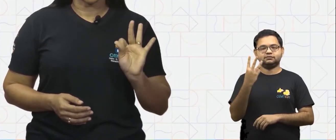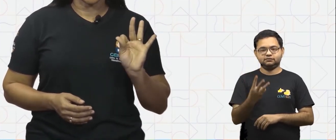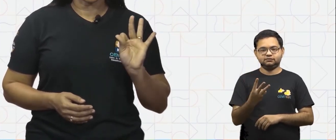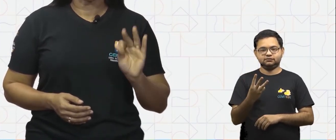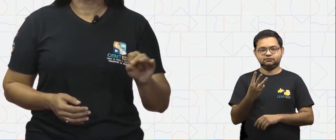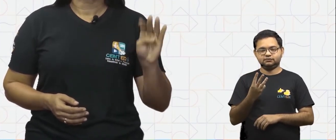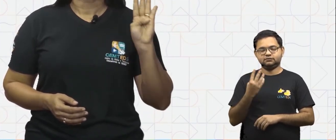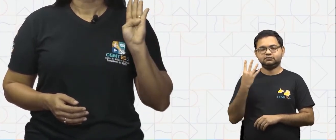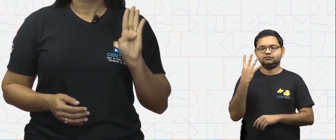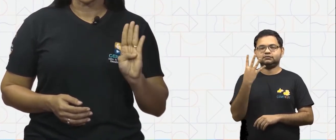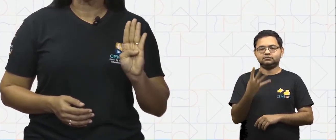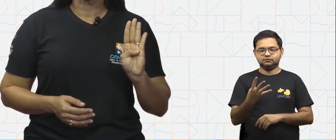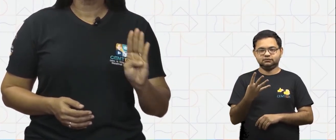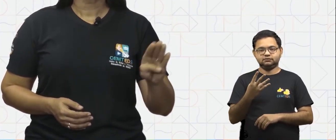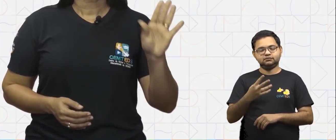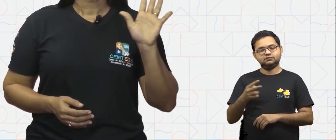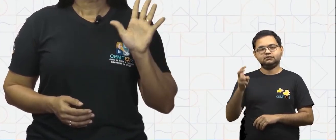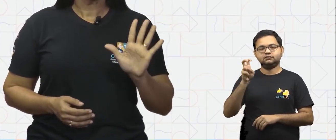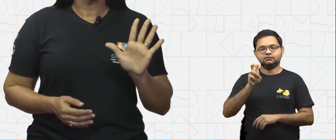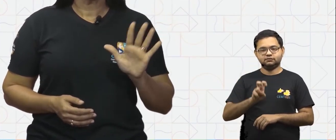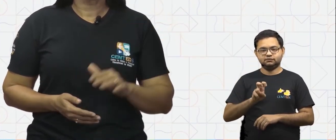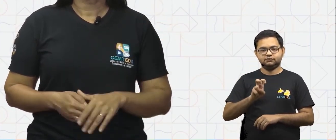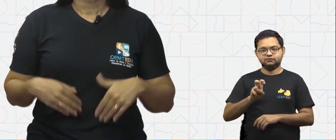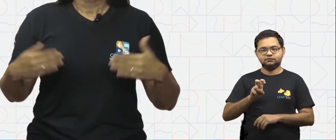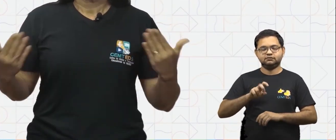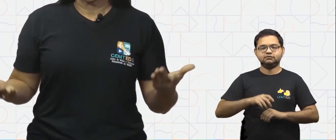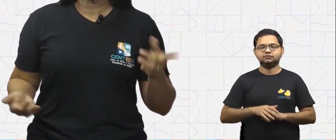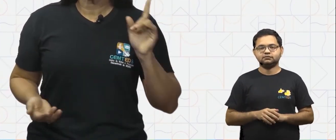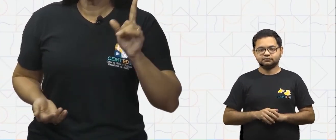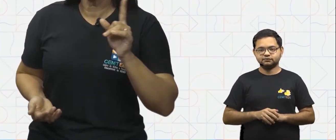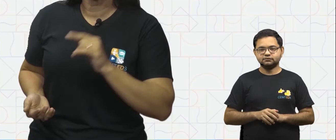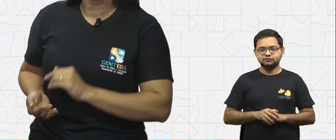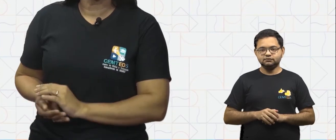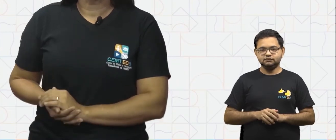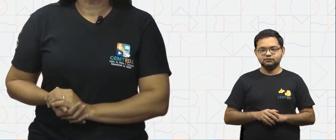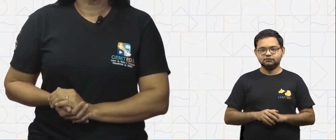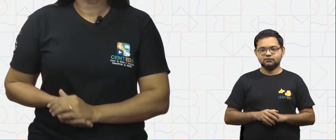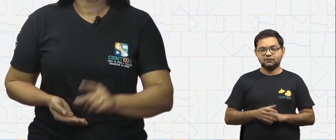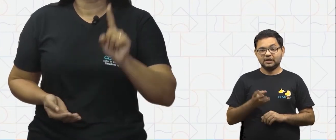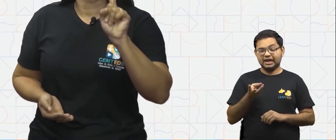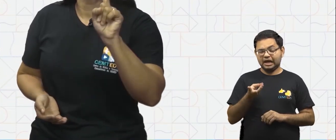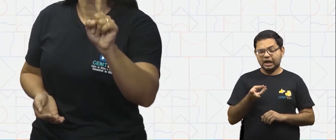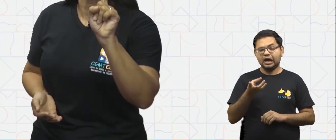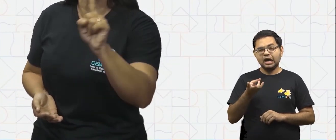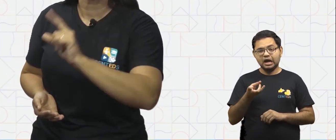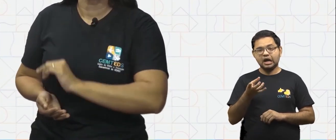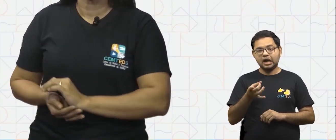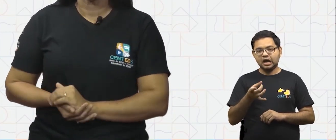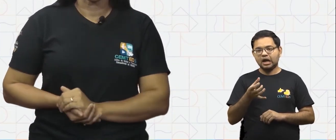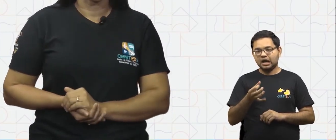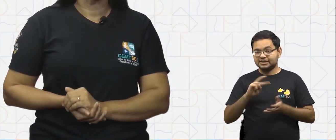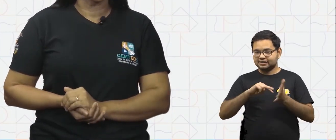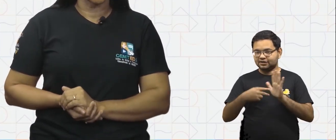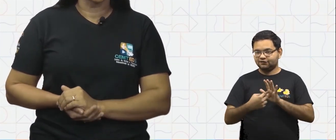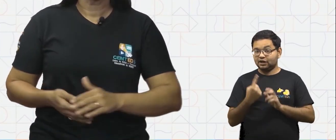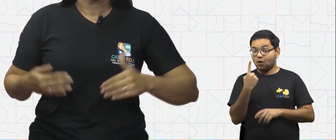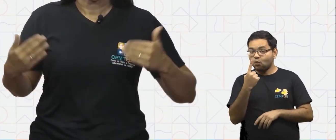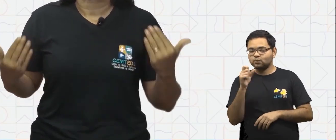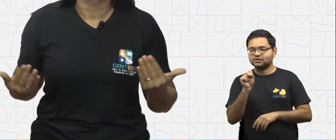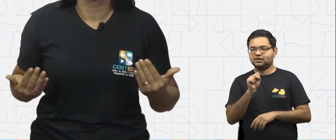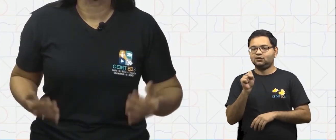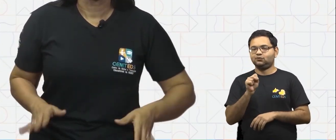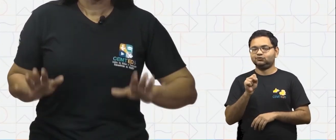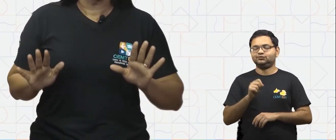3, 4, 5. Cada número que contamos foi 1 segundo que passou.